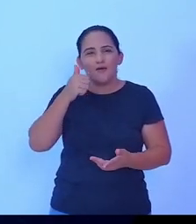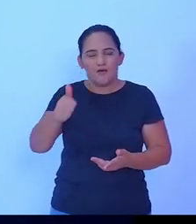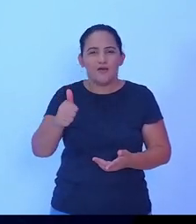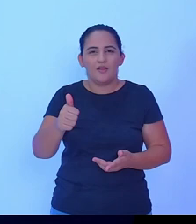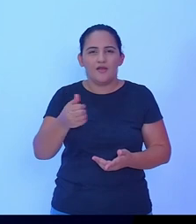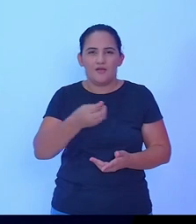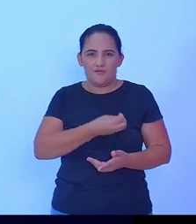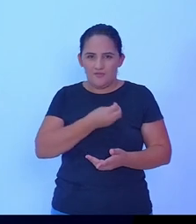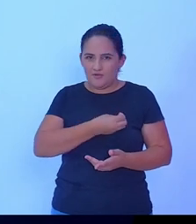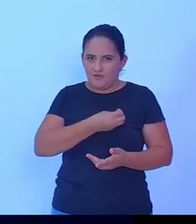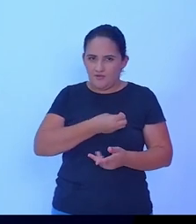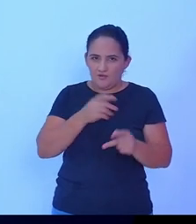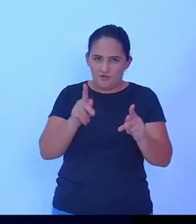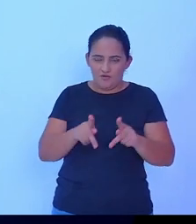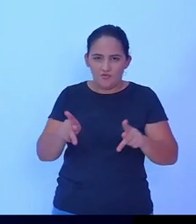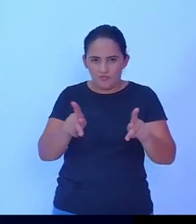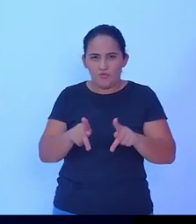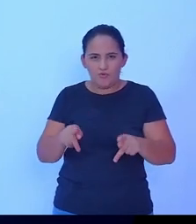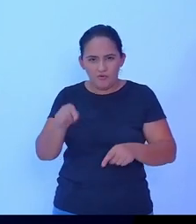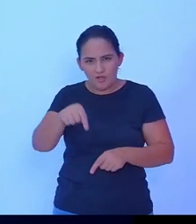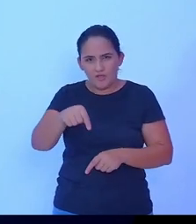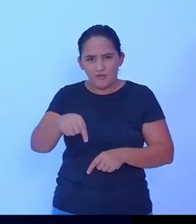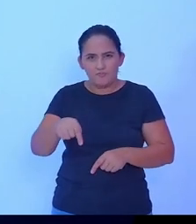mais necessitam dessa infraestrutura.